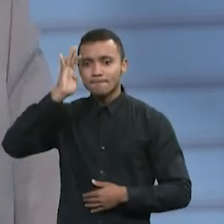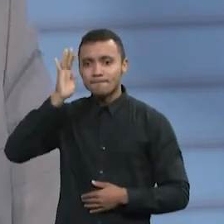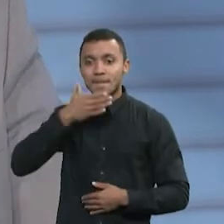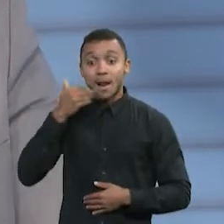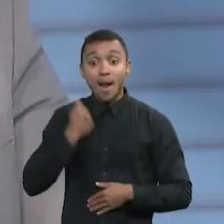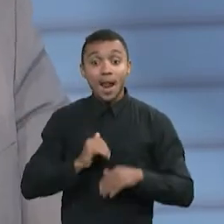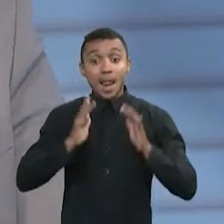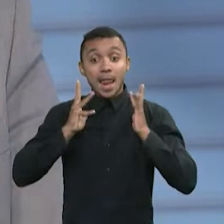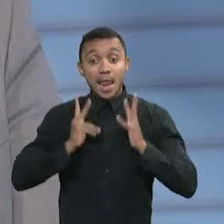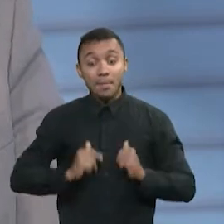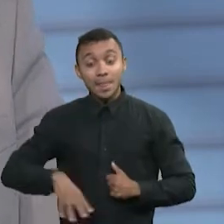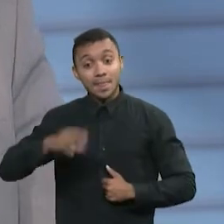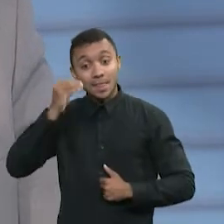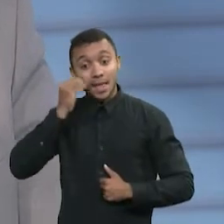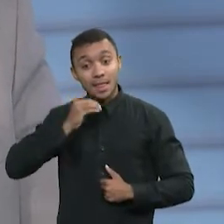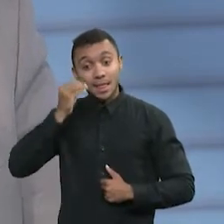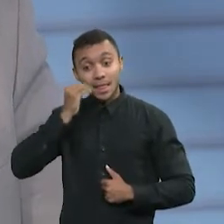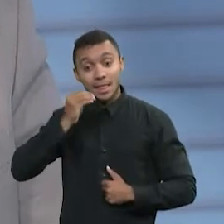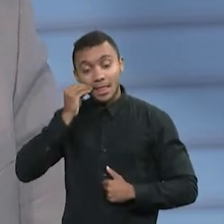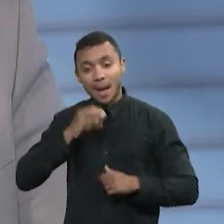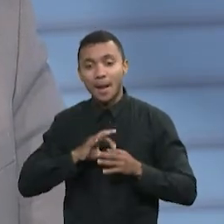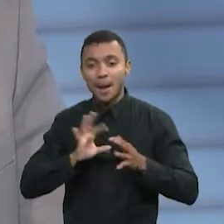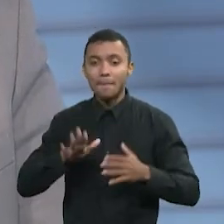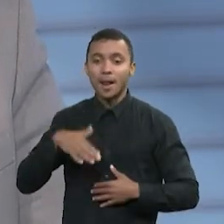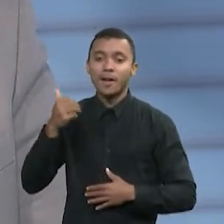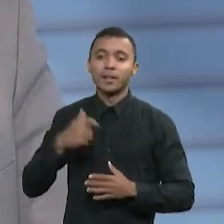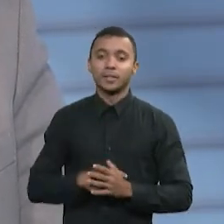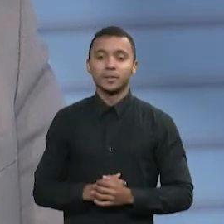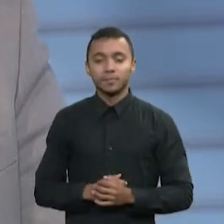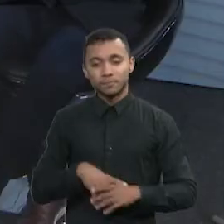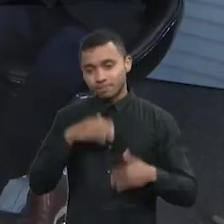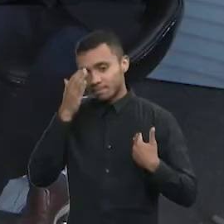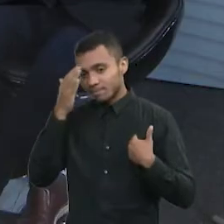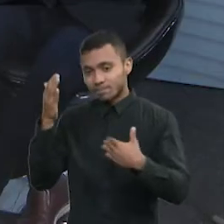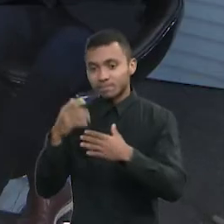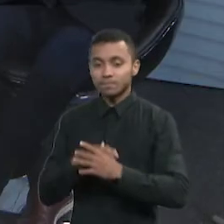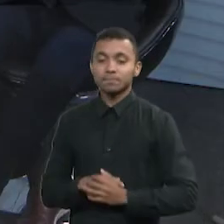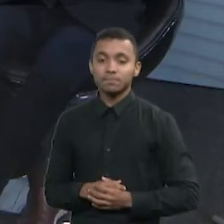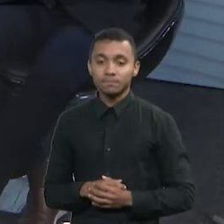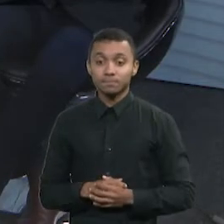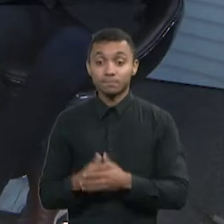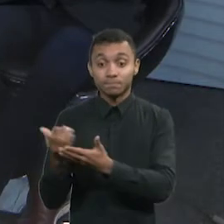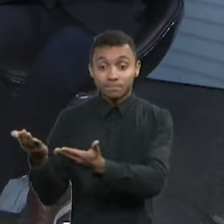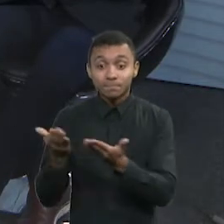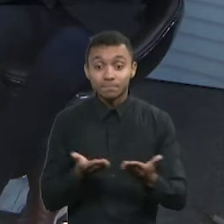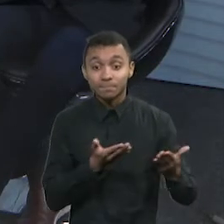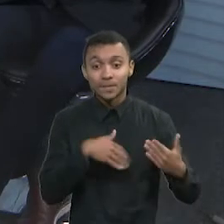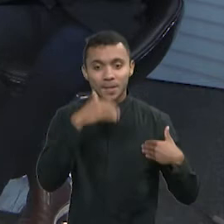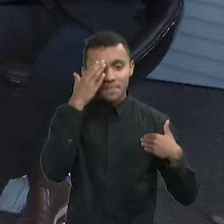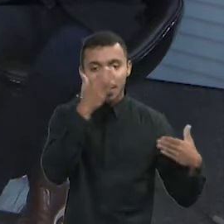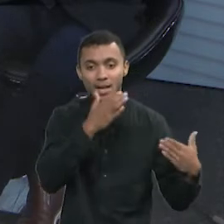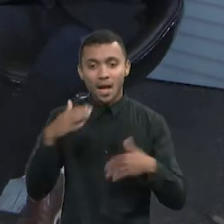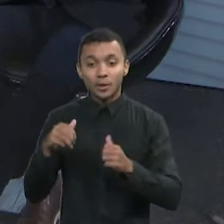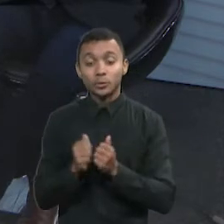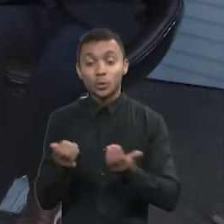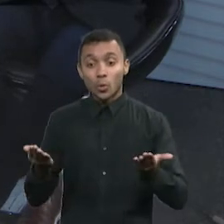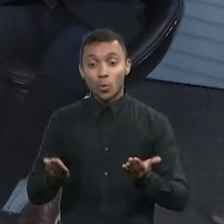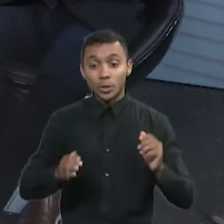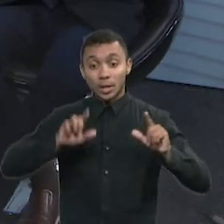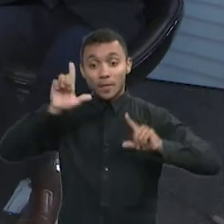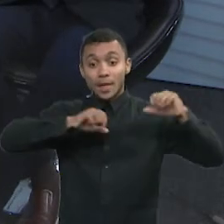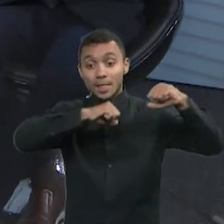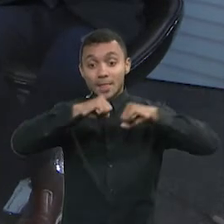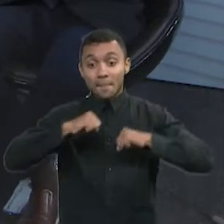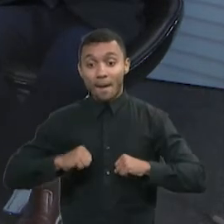travar essa batalha do empreendedor no Brasil. Valeu. Grande Ailton e o grande Moisés Keliano e o Ailton Lira aqui comigo hoje no Questão de